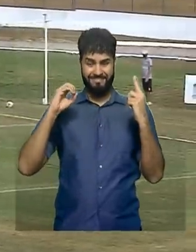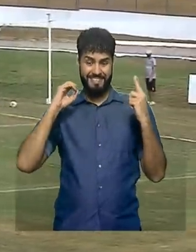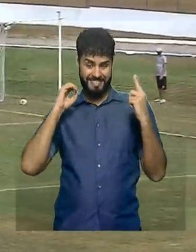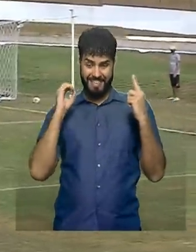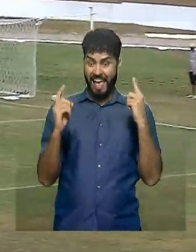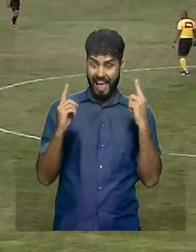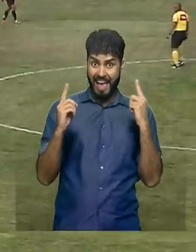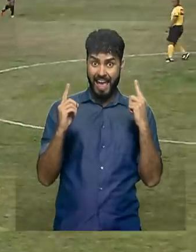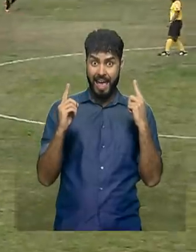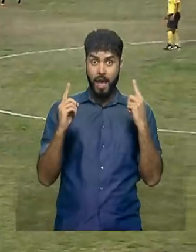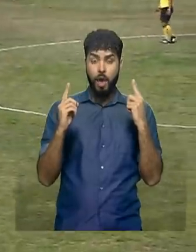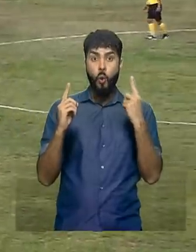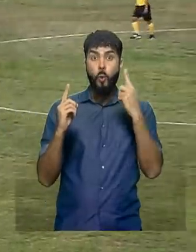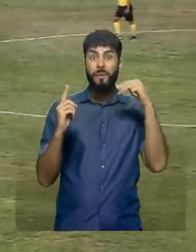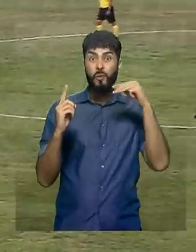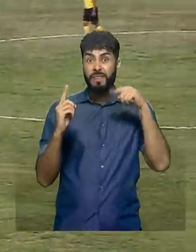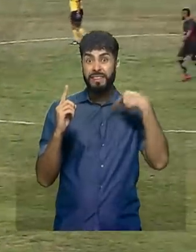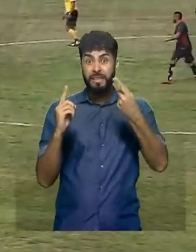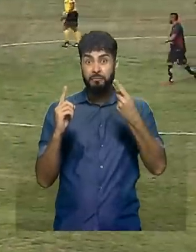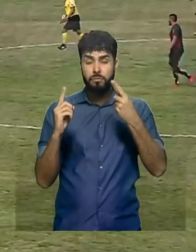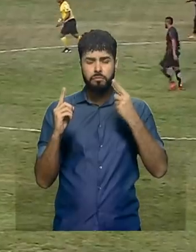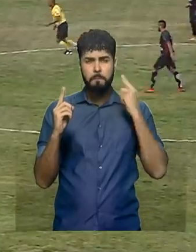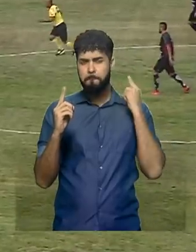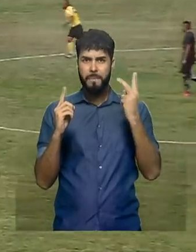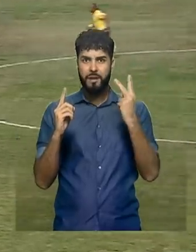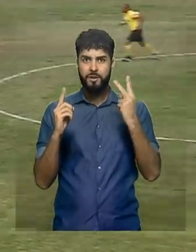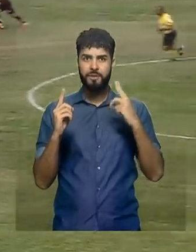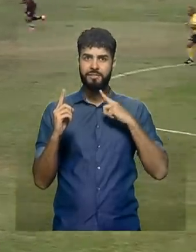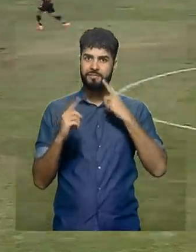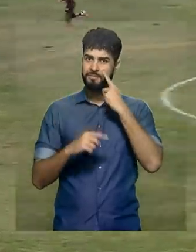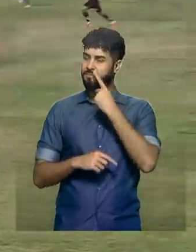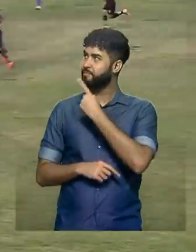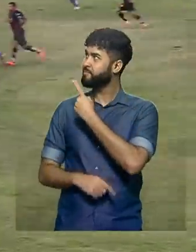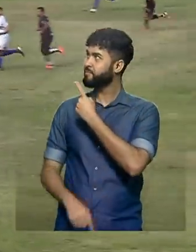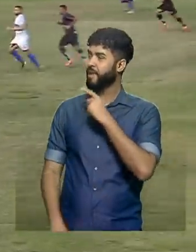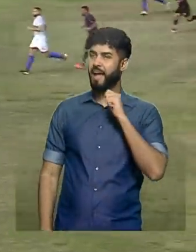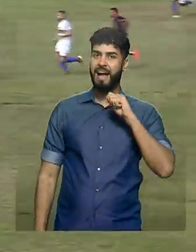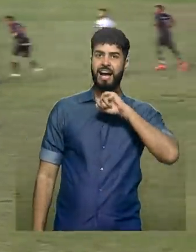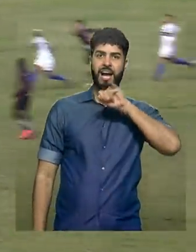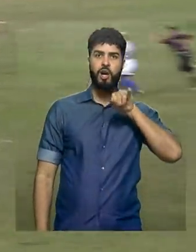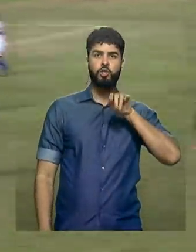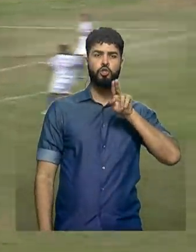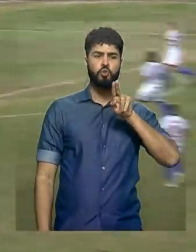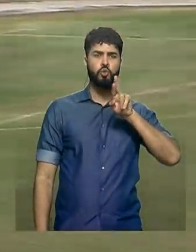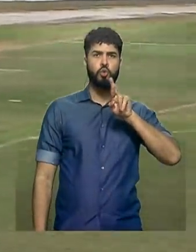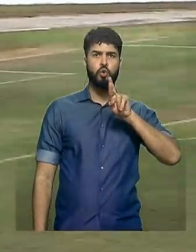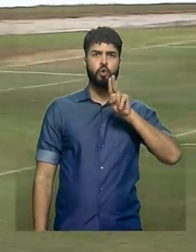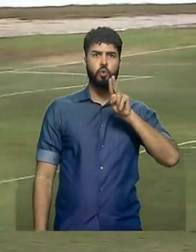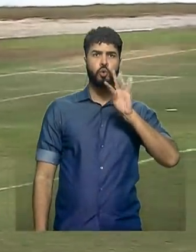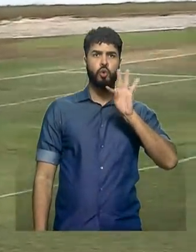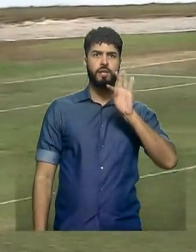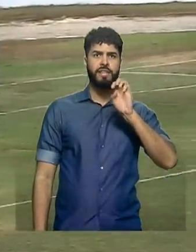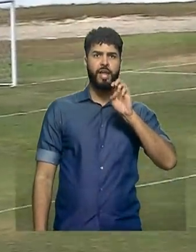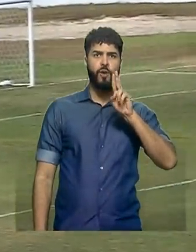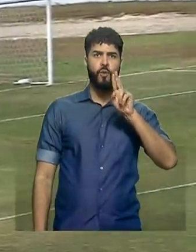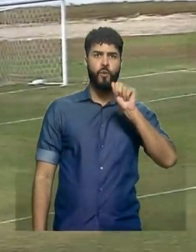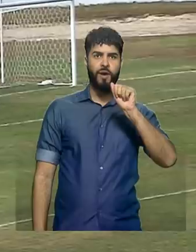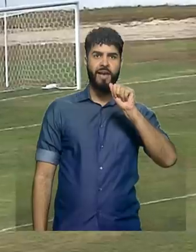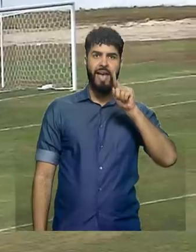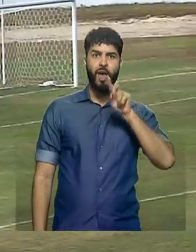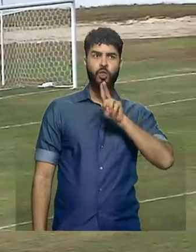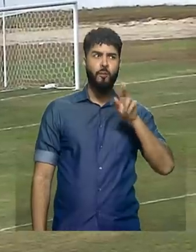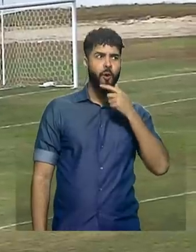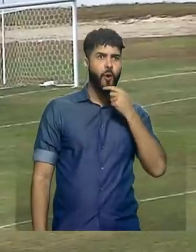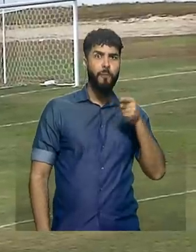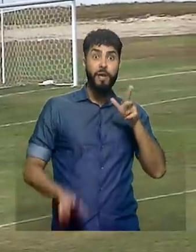empatou a partida, o Bragantino, por intermédio do Ajuruteua, que é o nome de uma praia nessa cidade, muito legal,